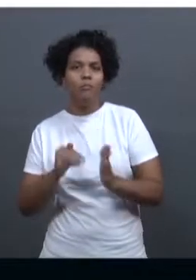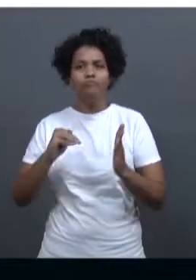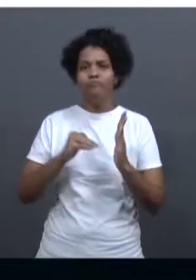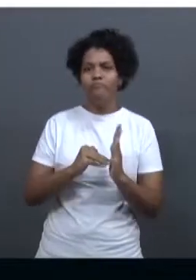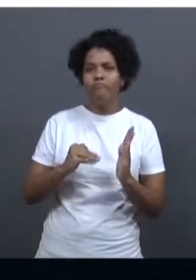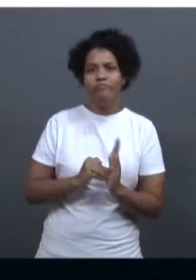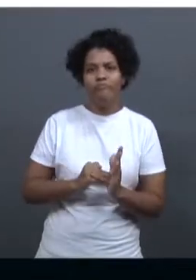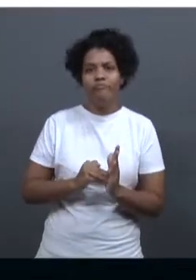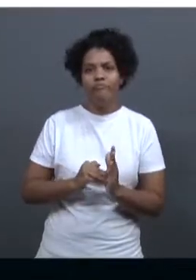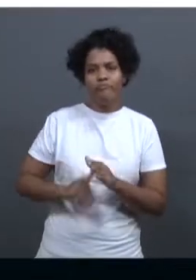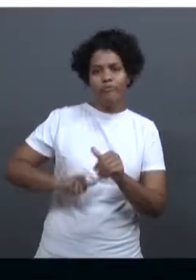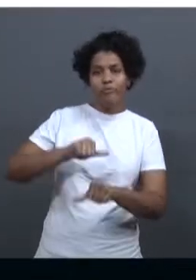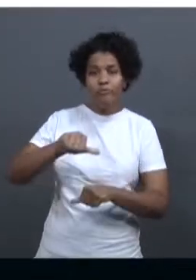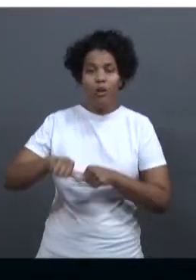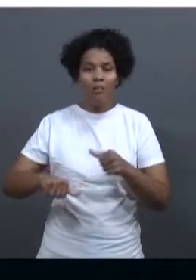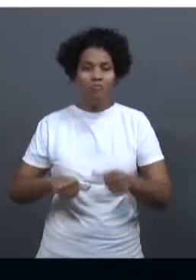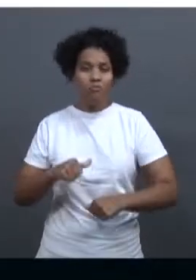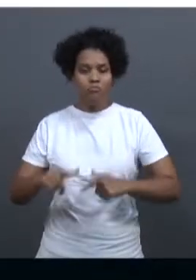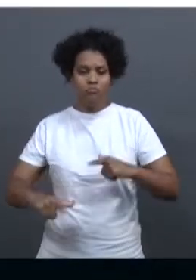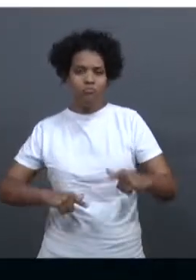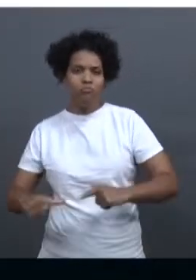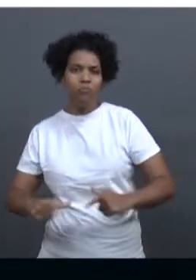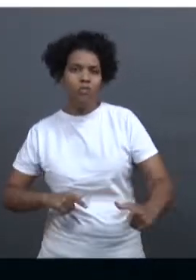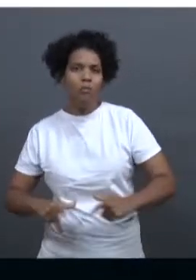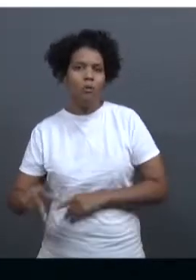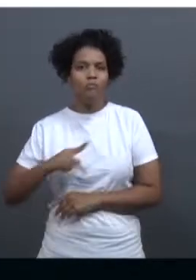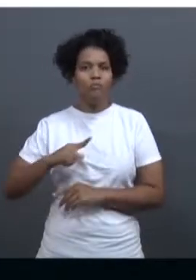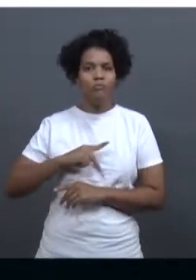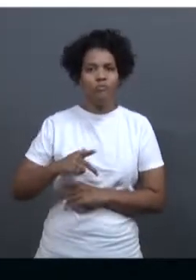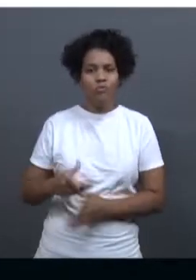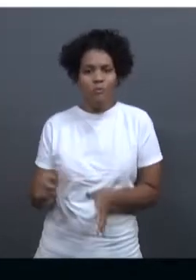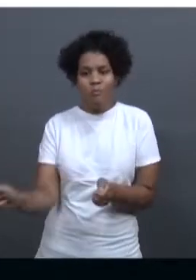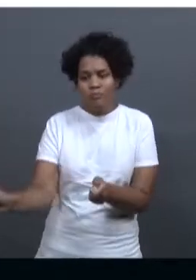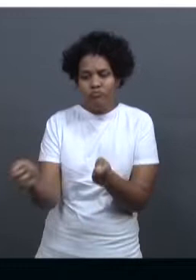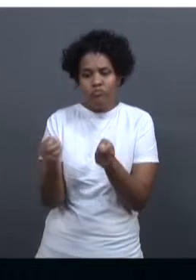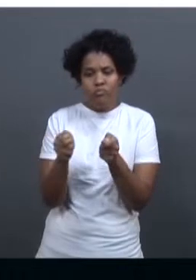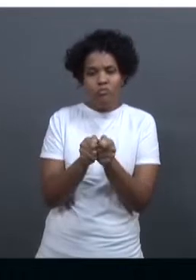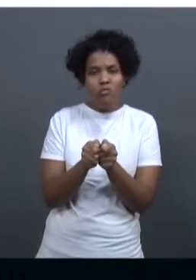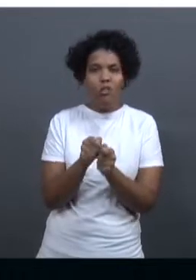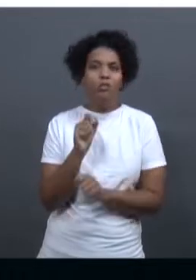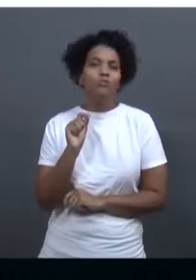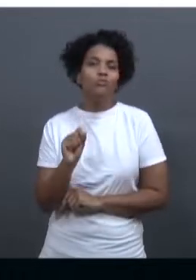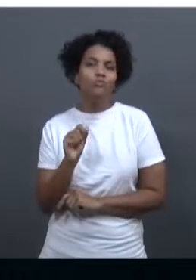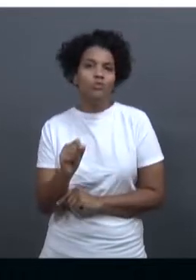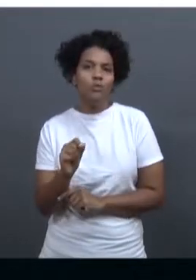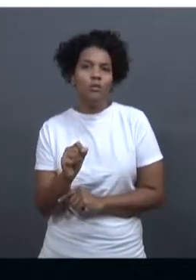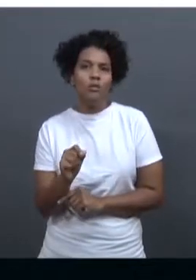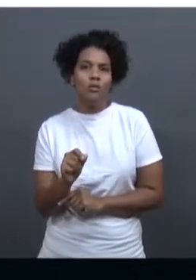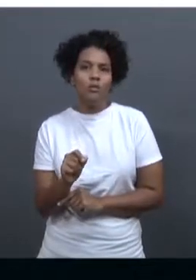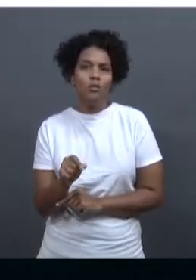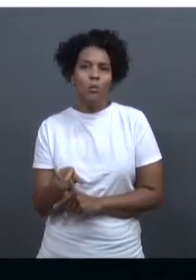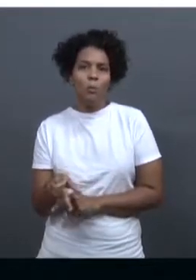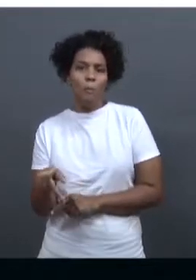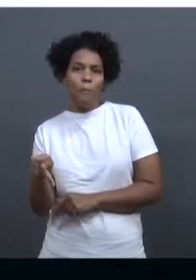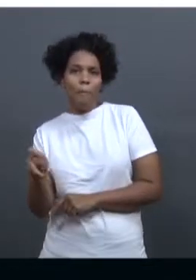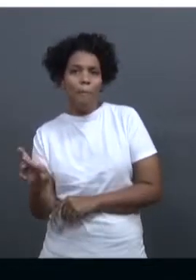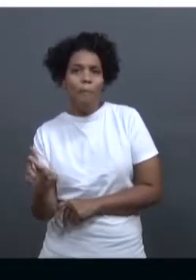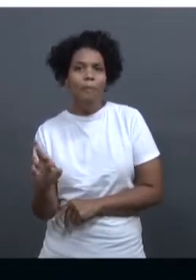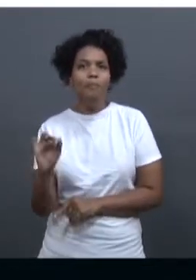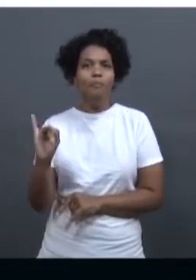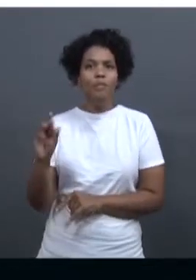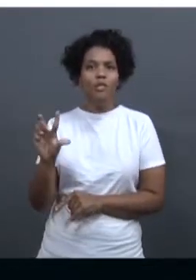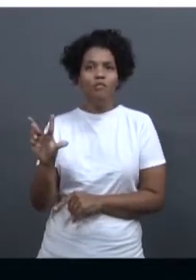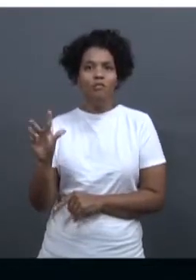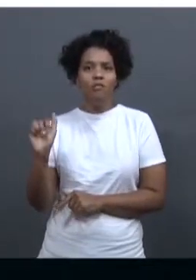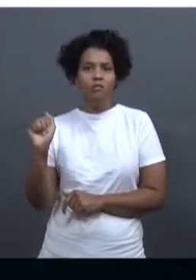mudanças nas regras do serviço público, para aproximá-las da iniciativa privada. A estabilidade de novos servidores públicos, por